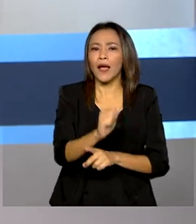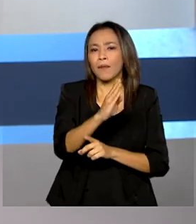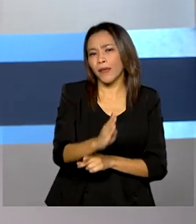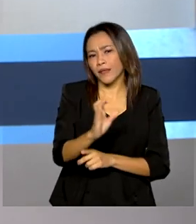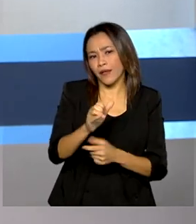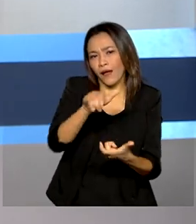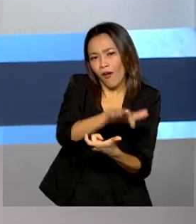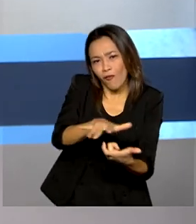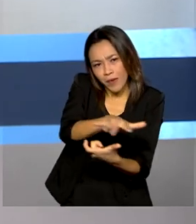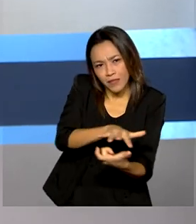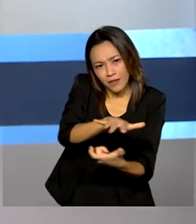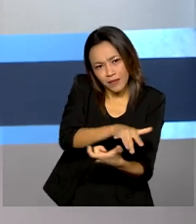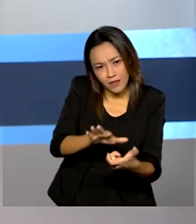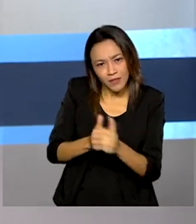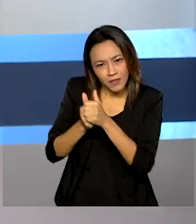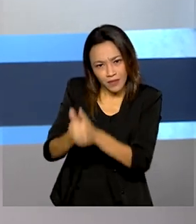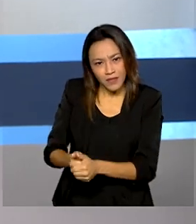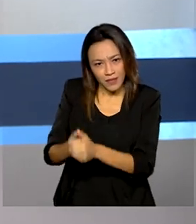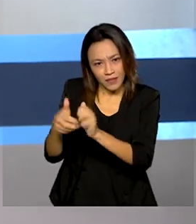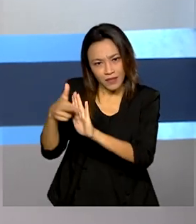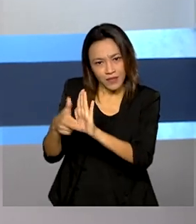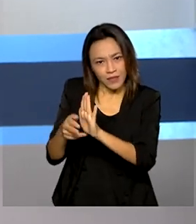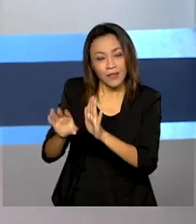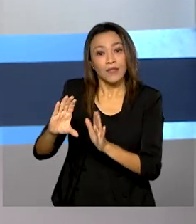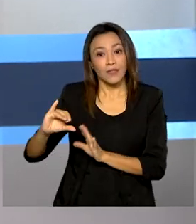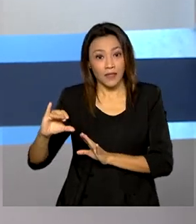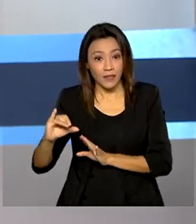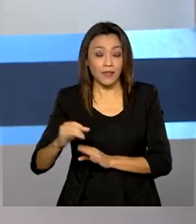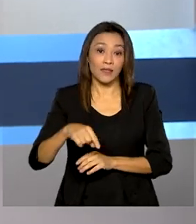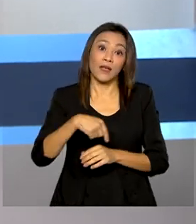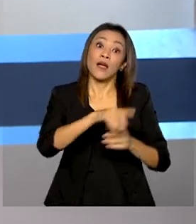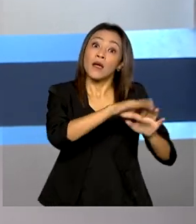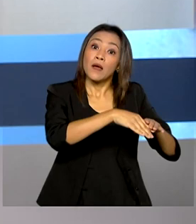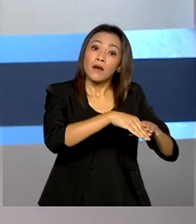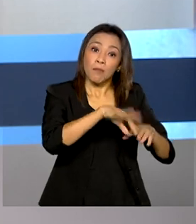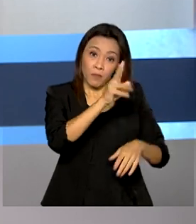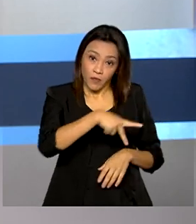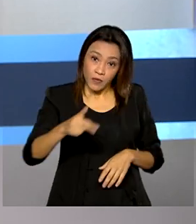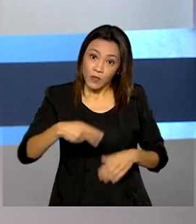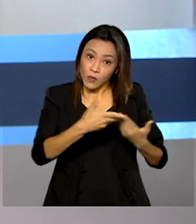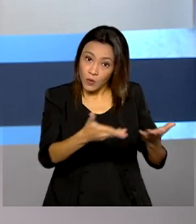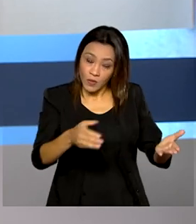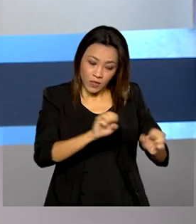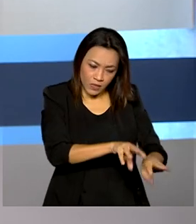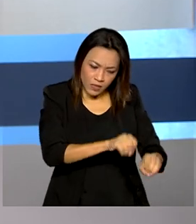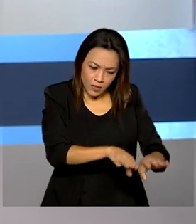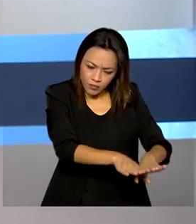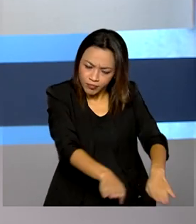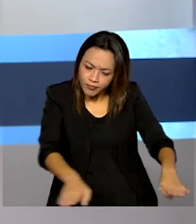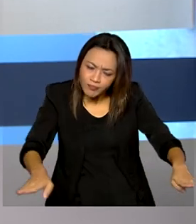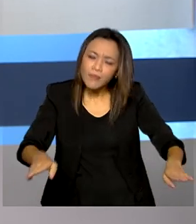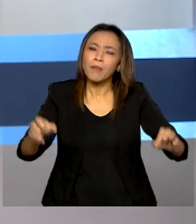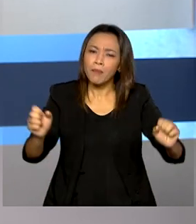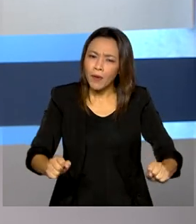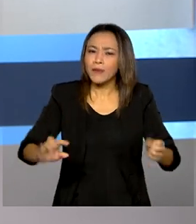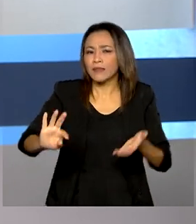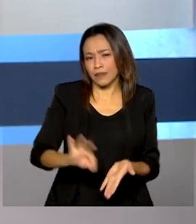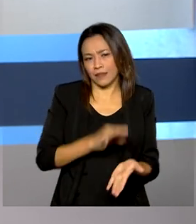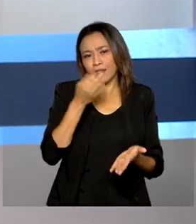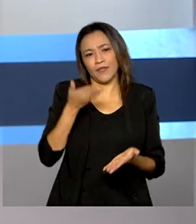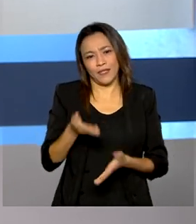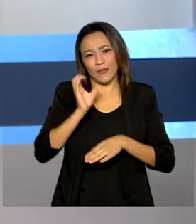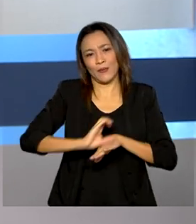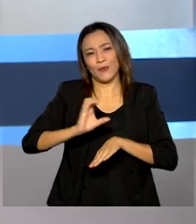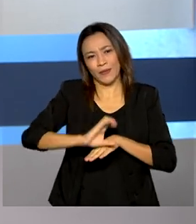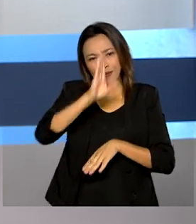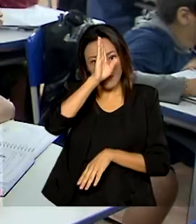na Ciência, na modalidade à distância. Educadores da pré-escola ao segundo ano do ensino fundamental já podem se inscrever no curso,